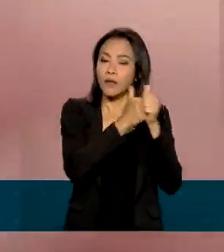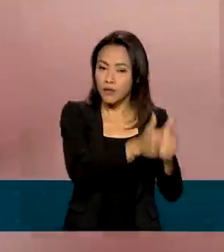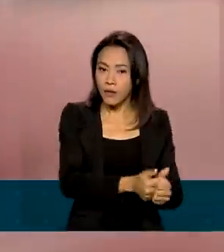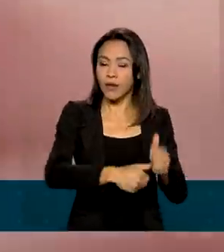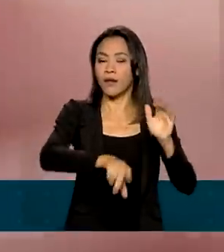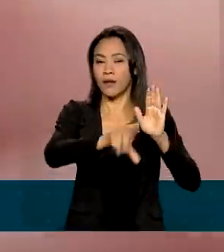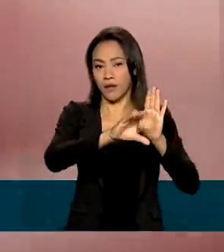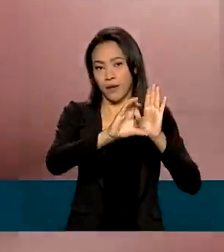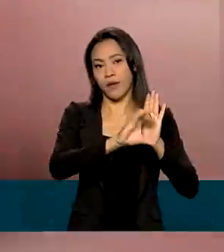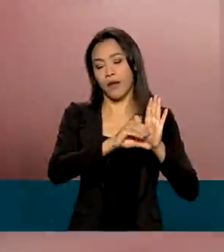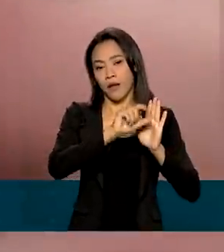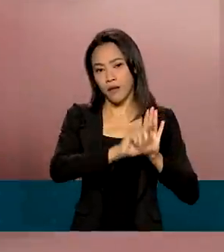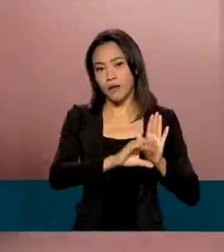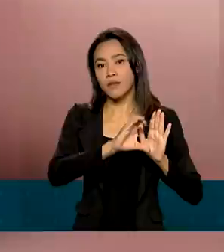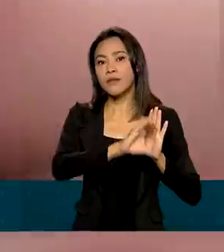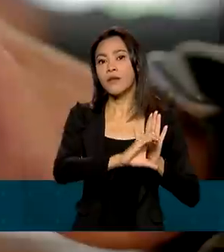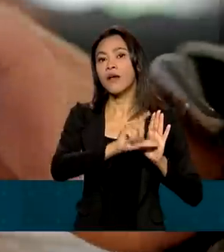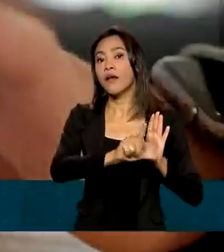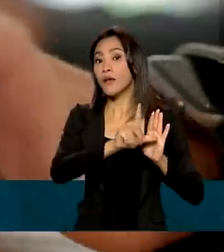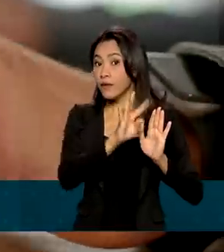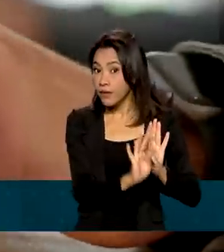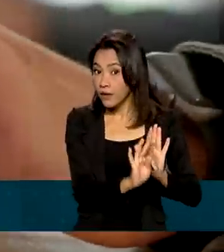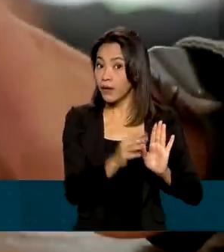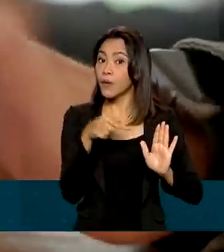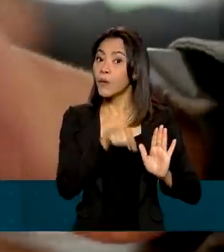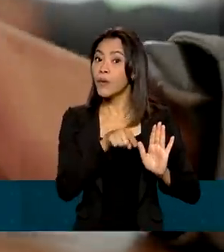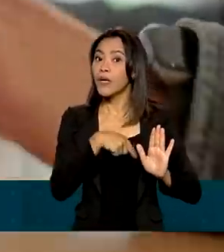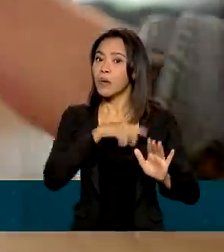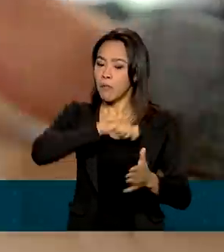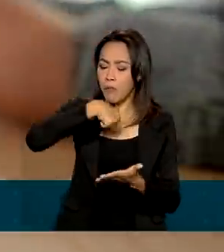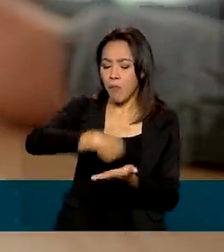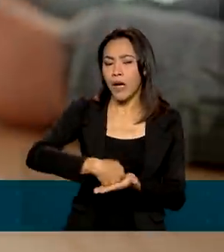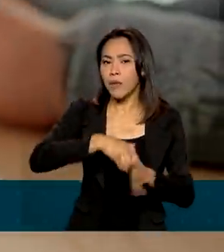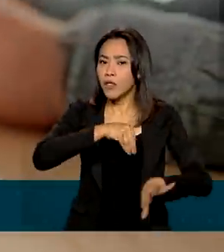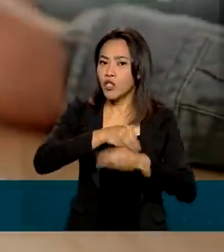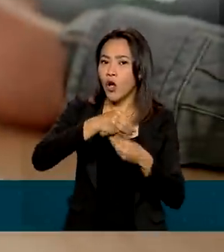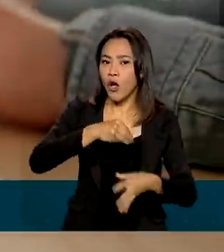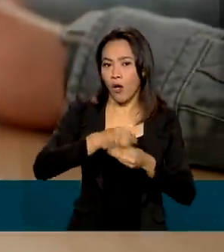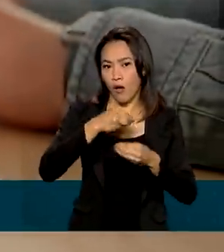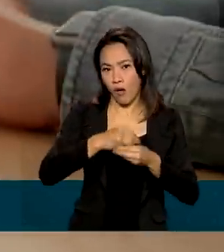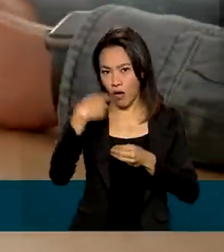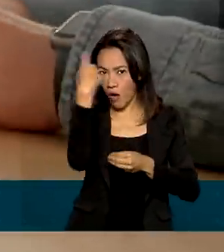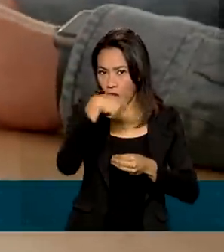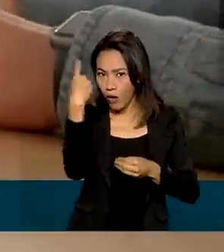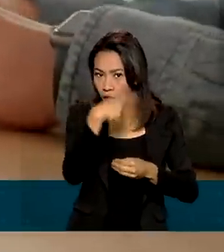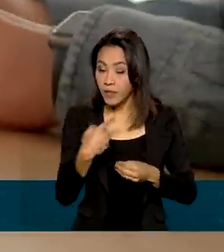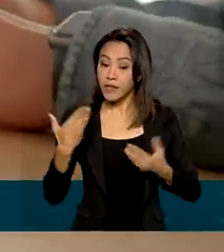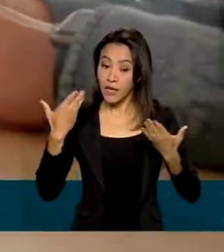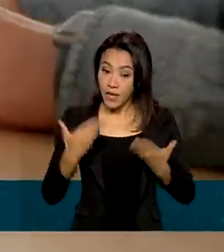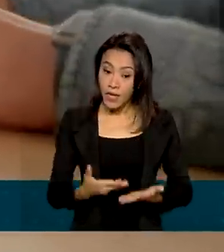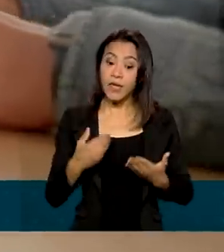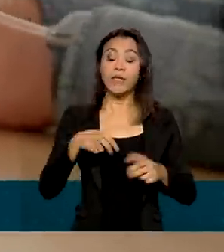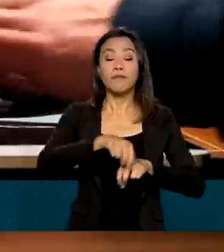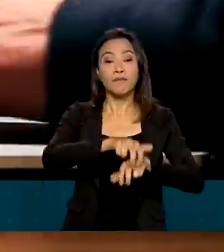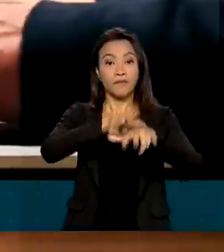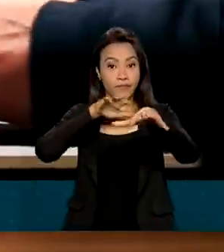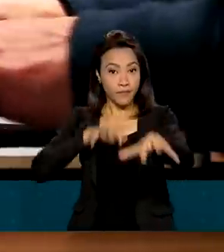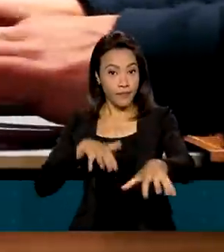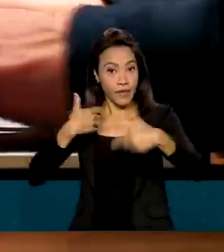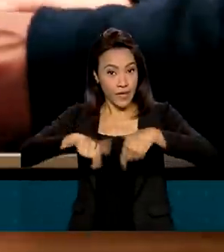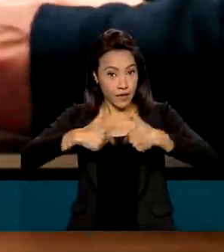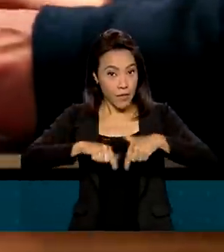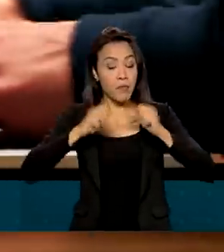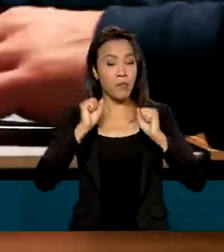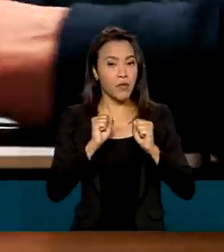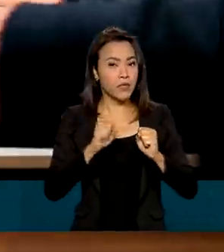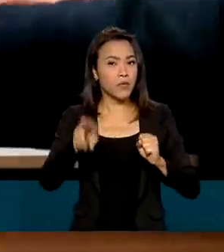controle da jornada pelo empregador, viabilizando um pagamento de horas extras. O teletrabalho também poderá ser aplicado